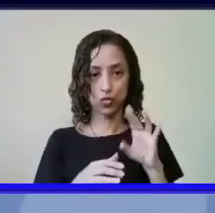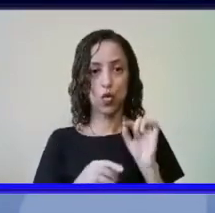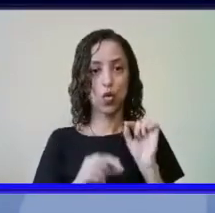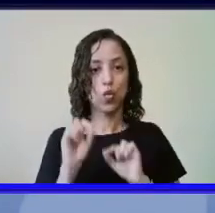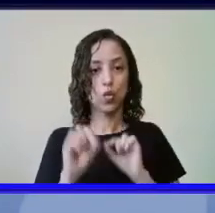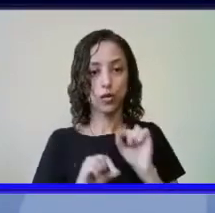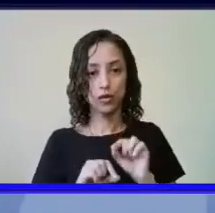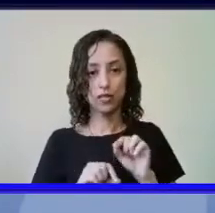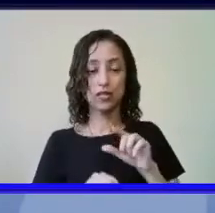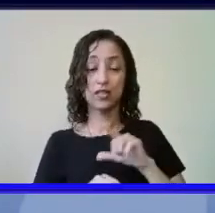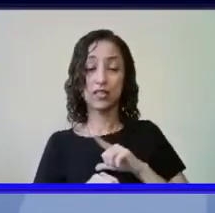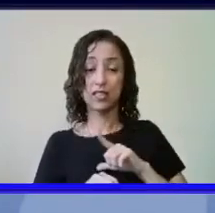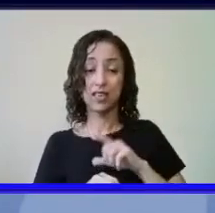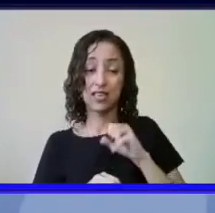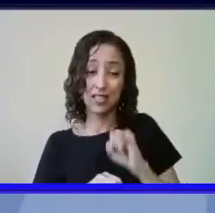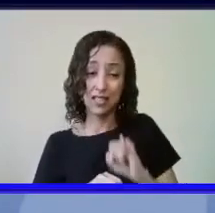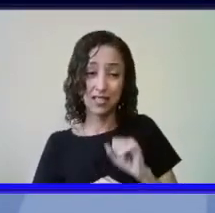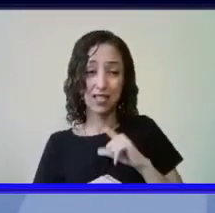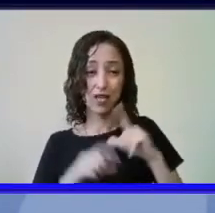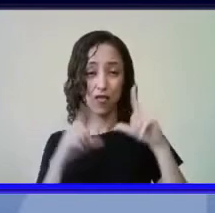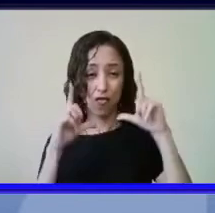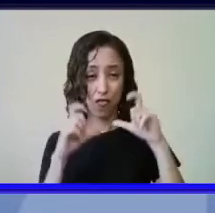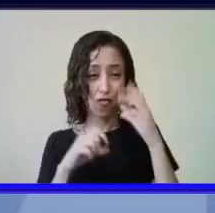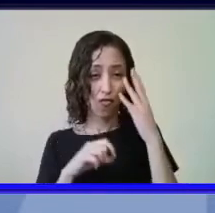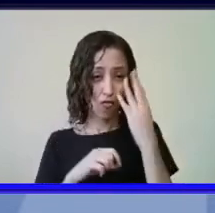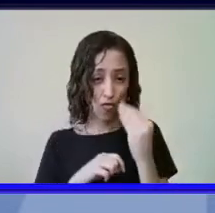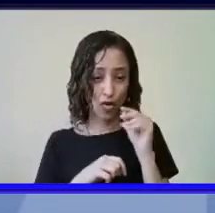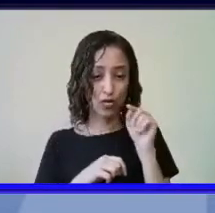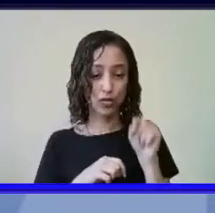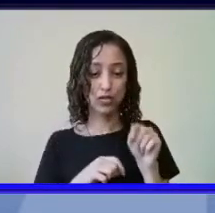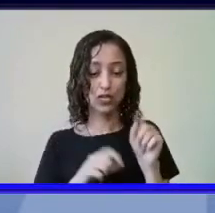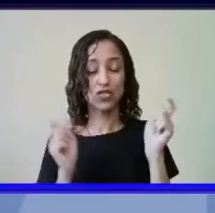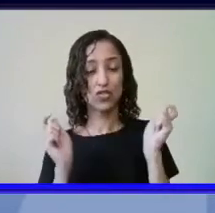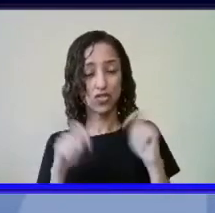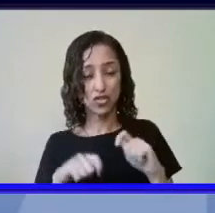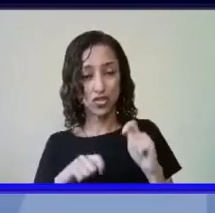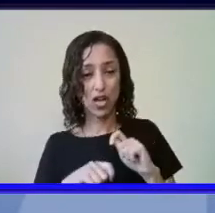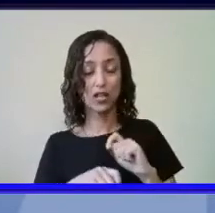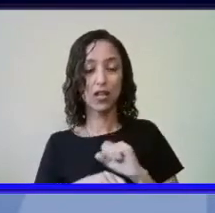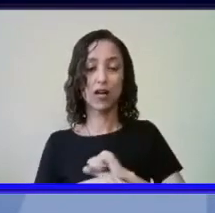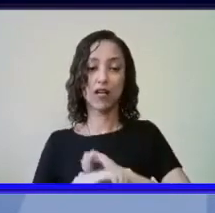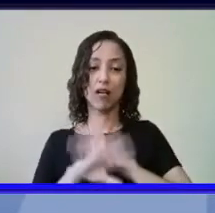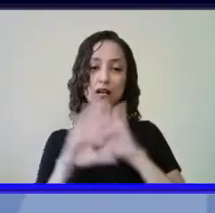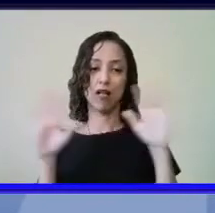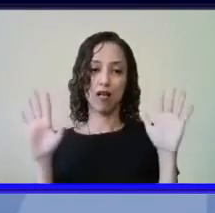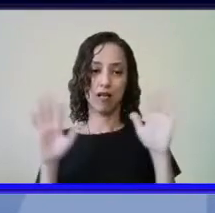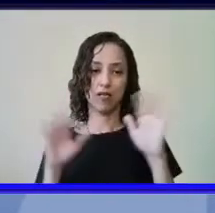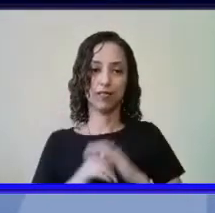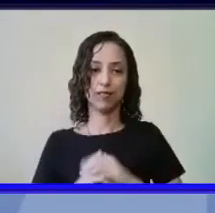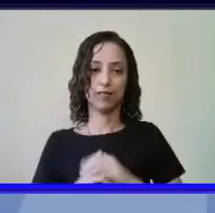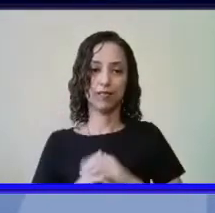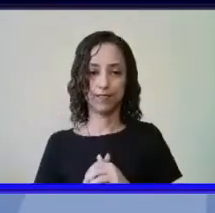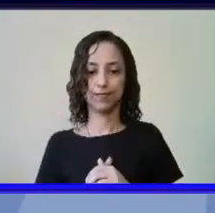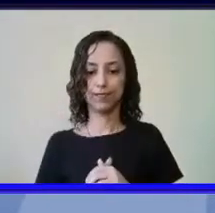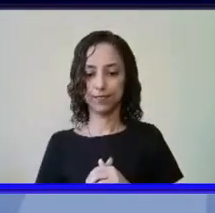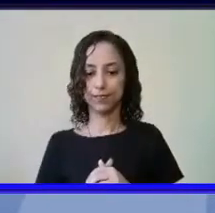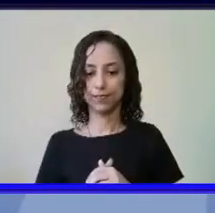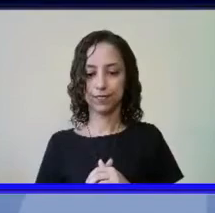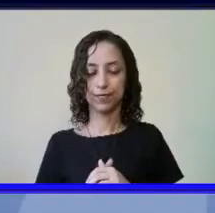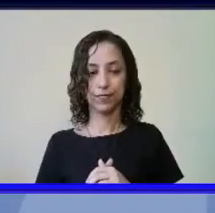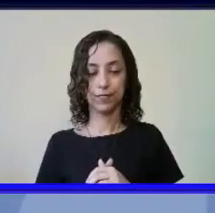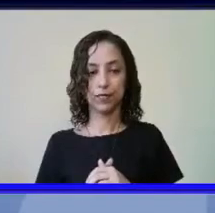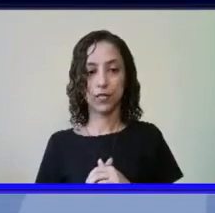de você ter uma foto daquela espécie já é muito esclarecedora para